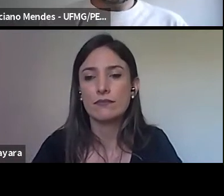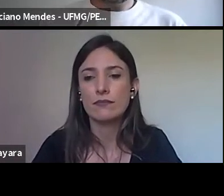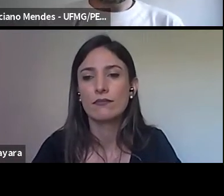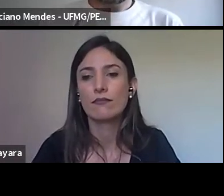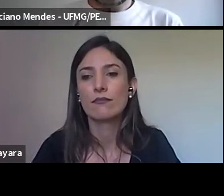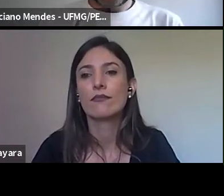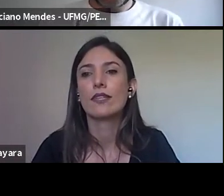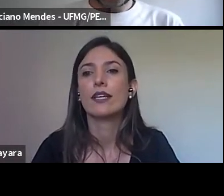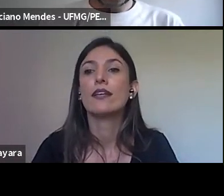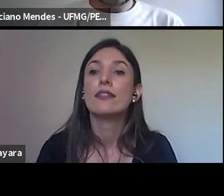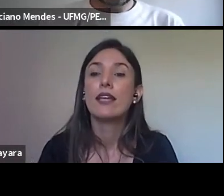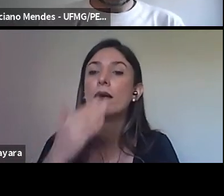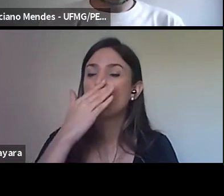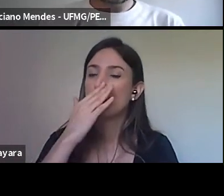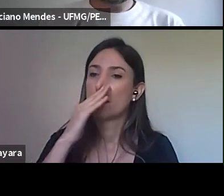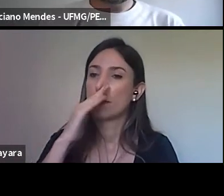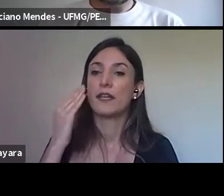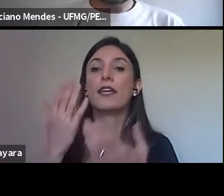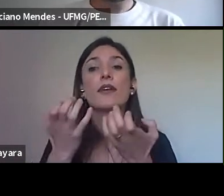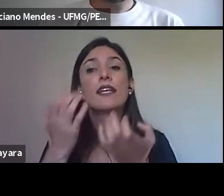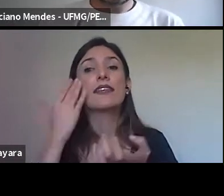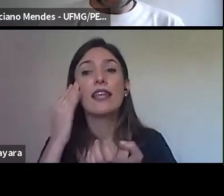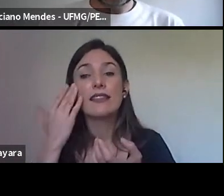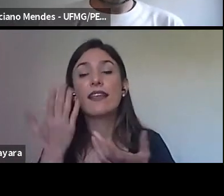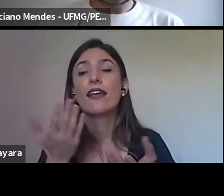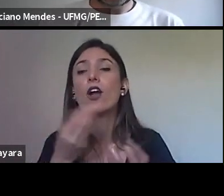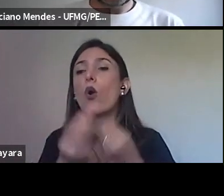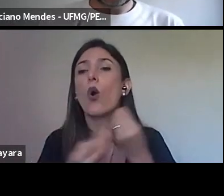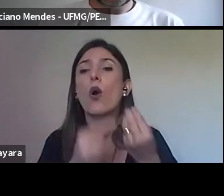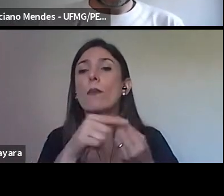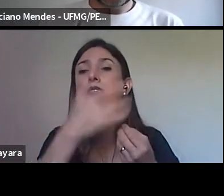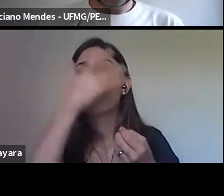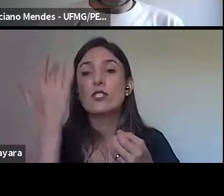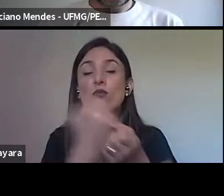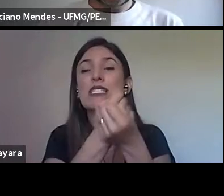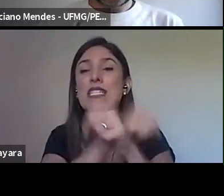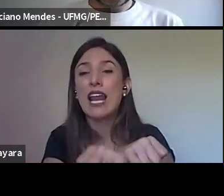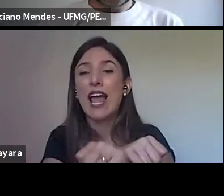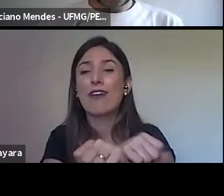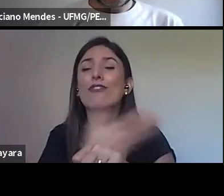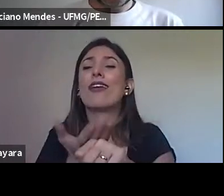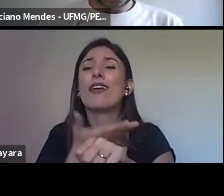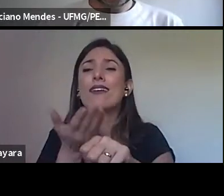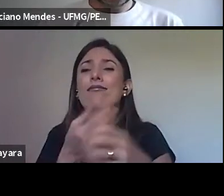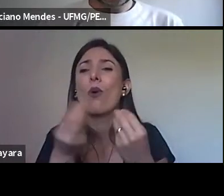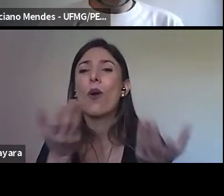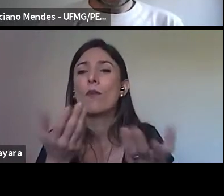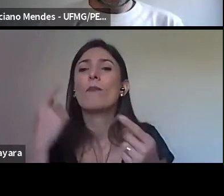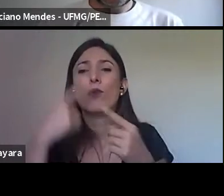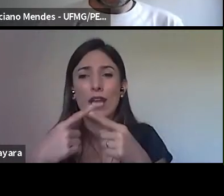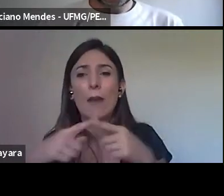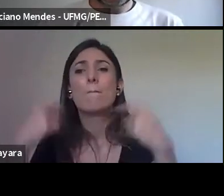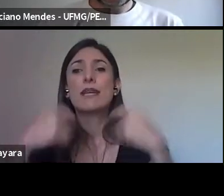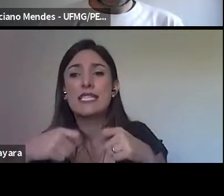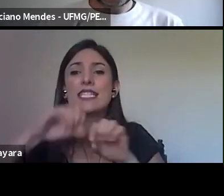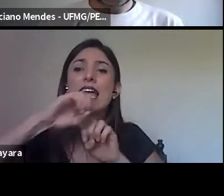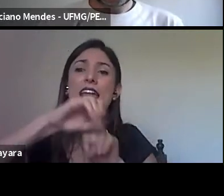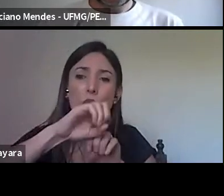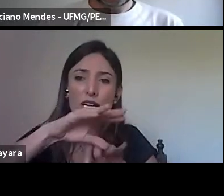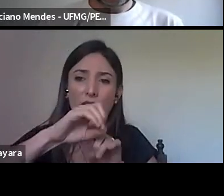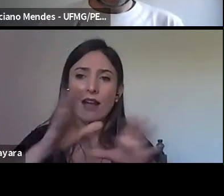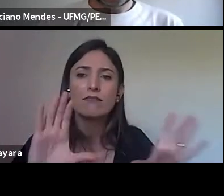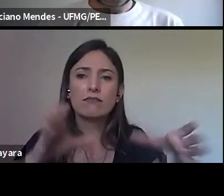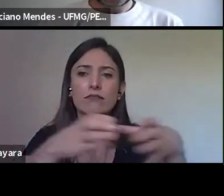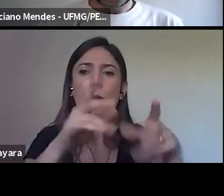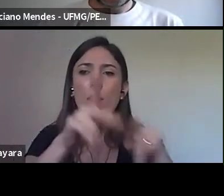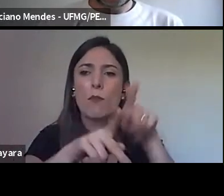localizados esses escravizados, porque tem-se a necessidade de educá-los, mas considera-se que eles são